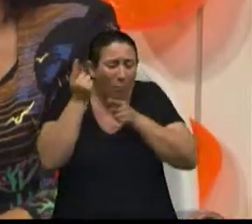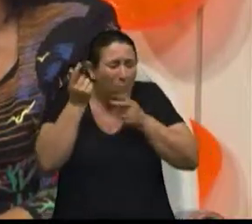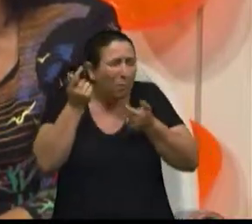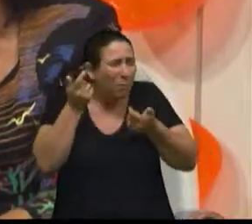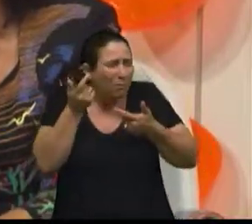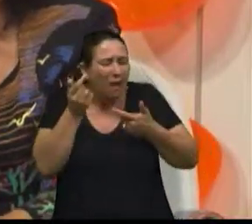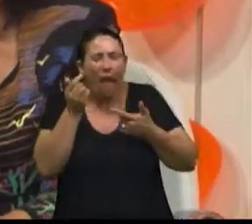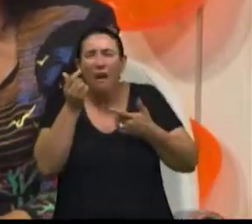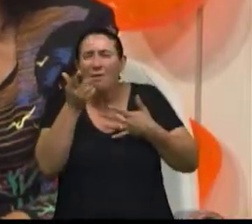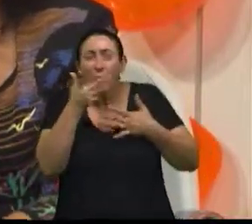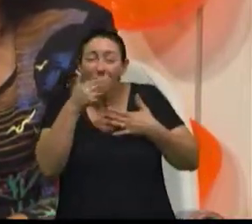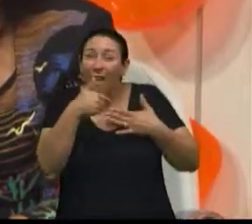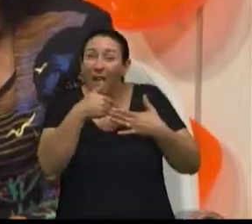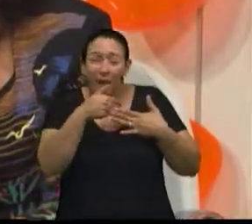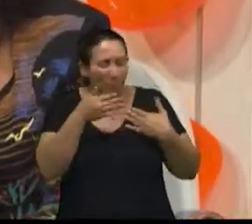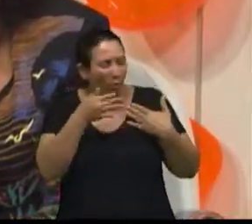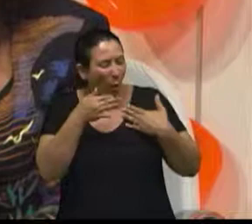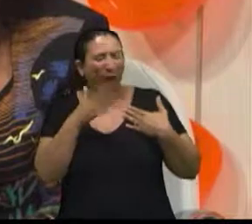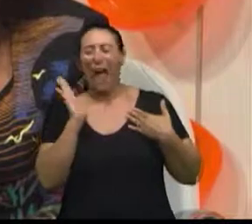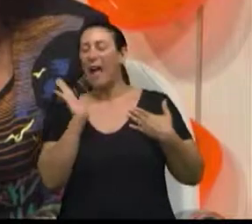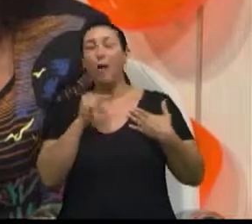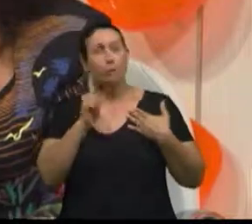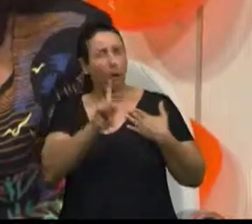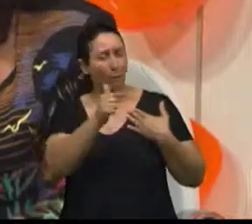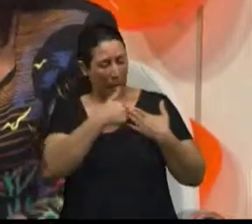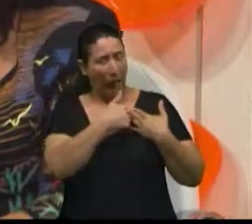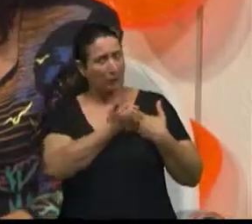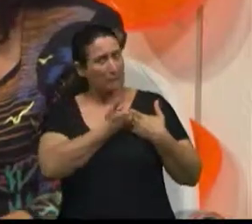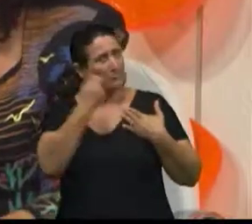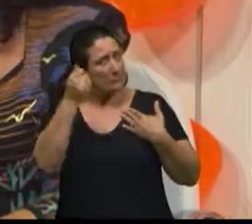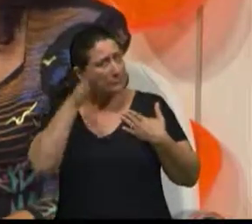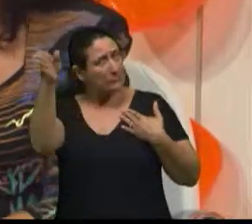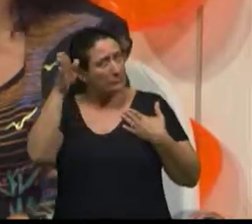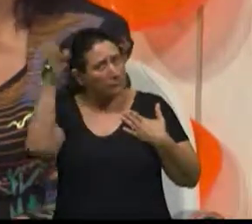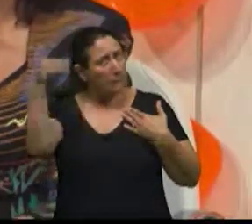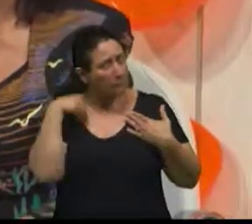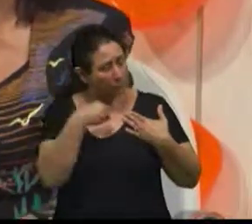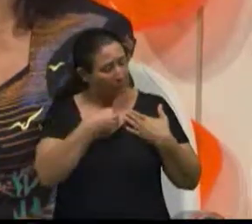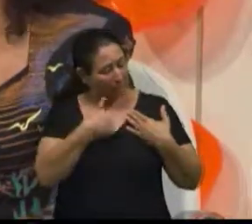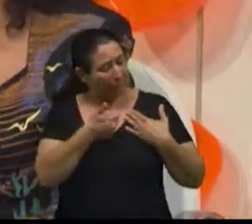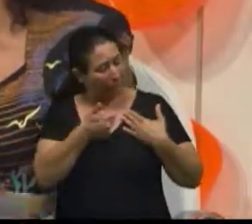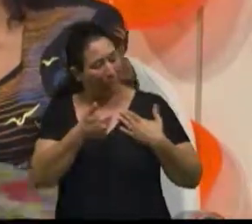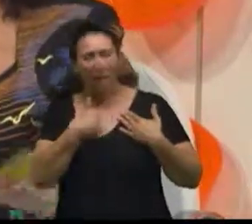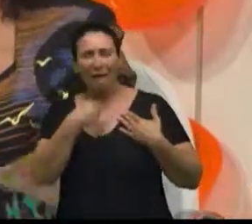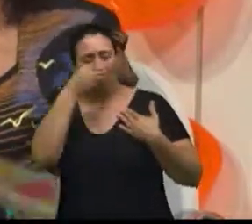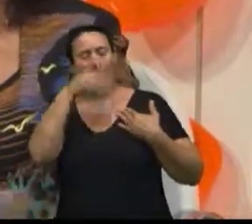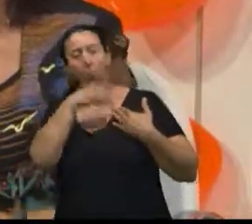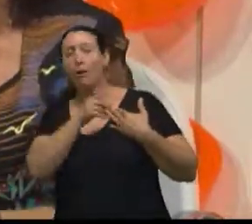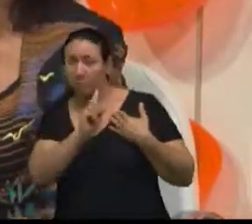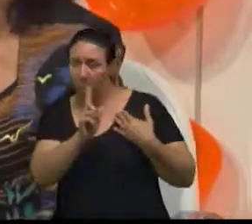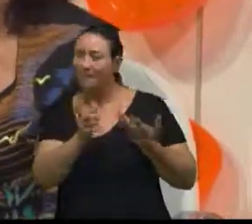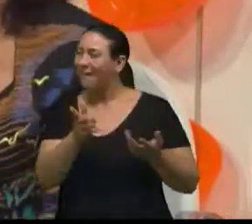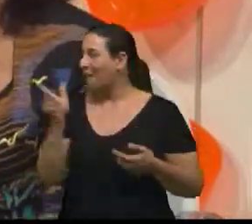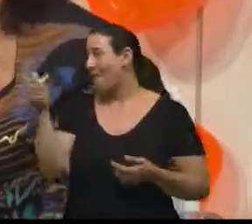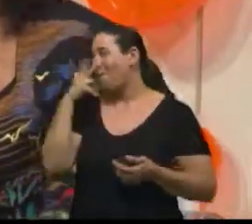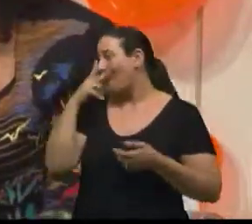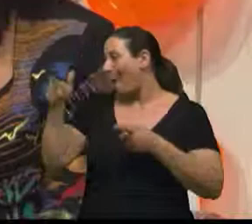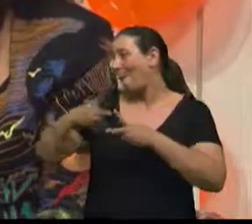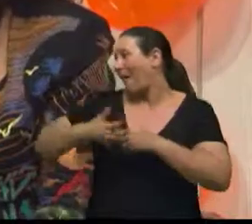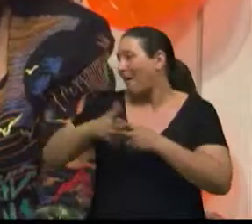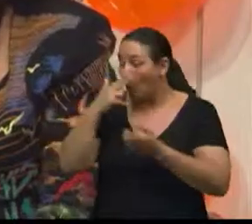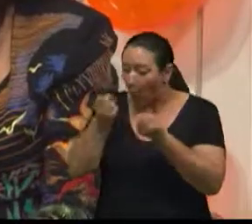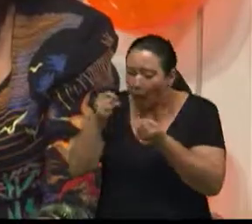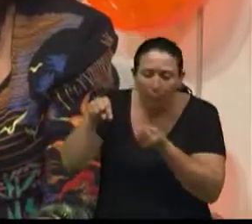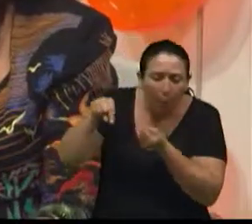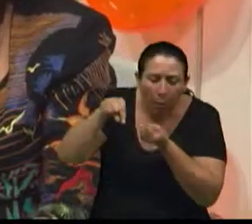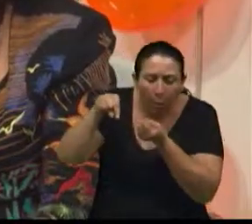está dizendo, eu quero ir no doutor, vai lhe dizer se está bom ou está ruim, Isso aí, é que nem mecânico. É que nem mecânico, exatamente. Doutor, a gente